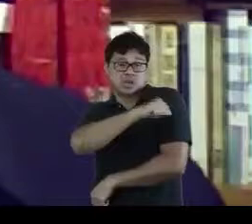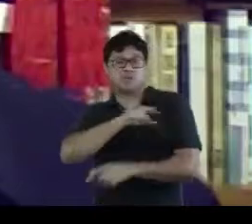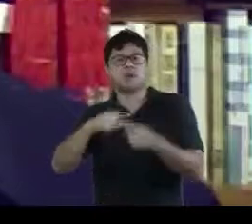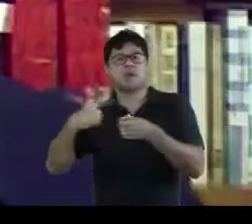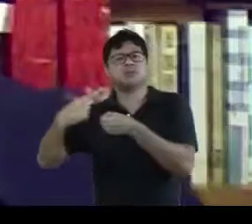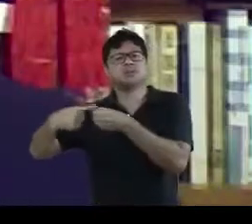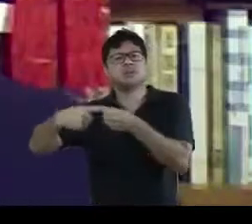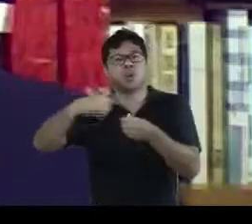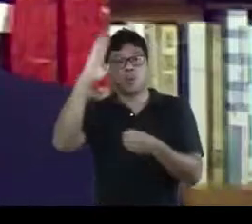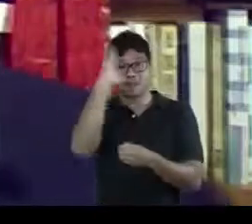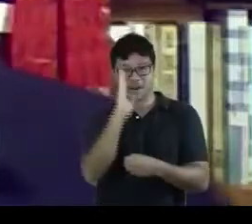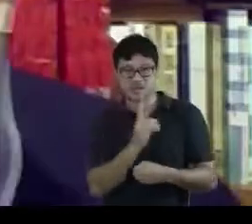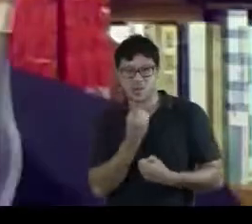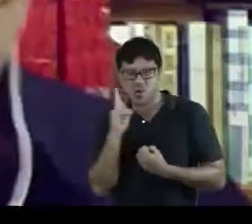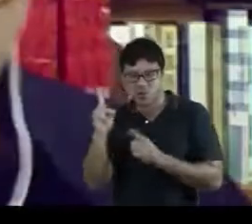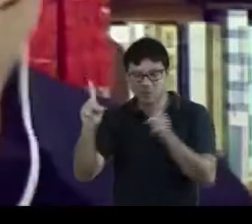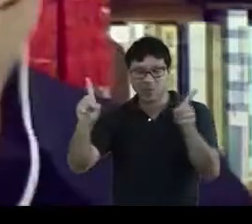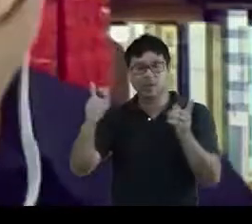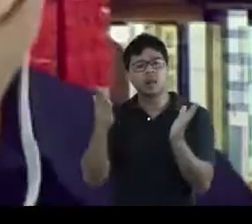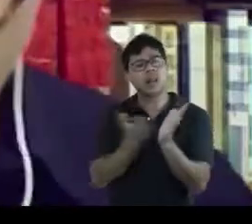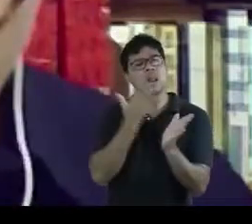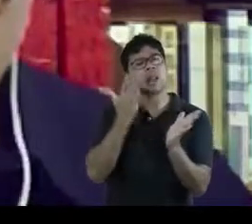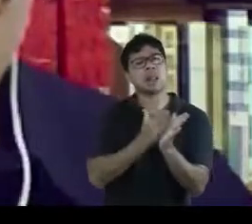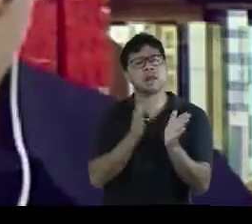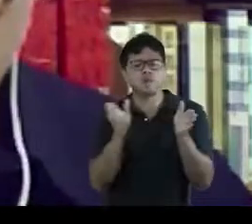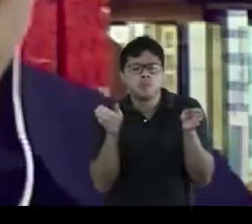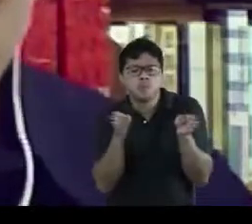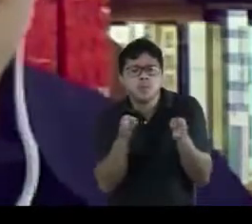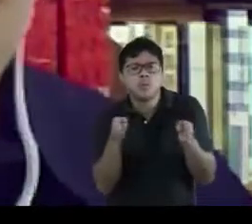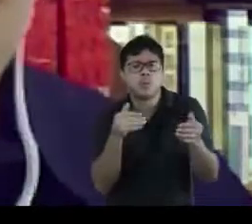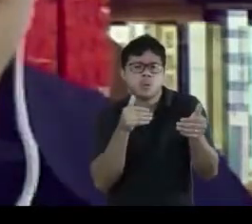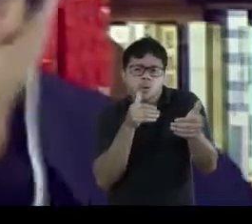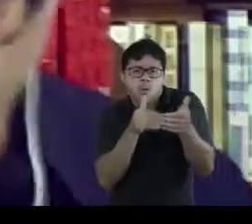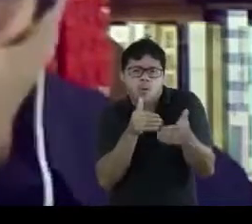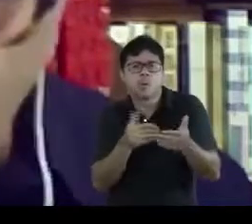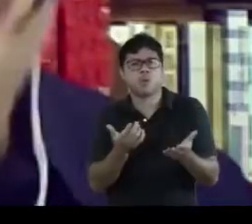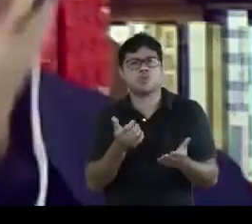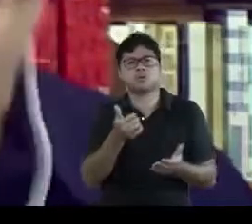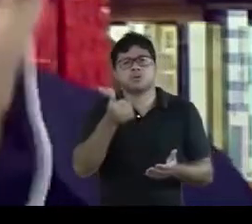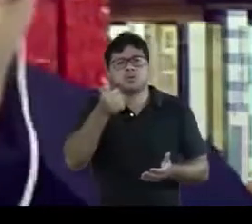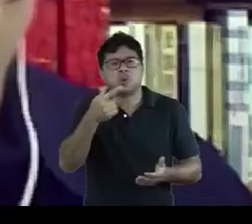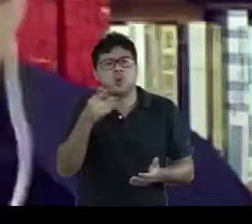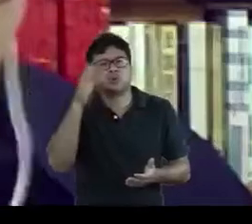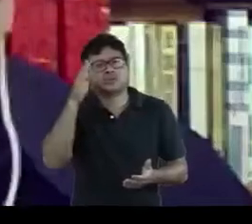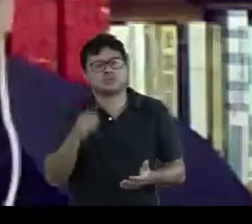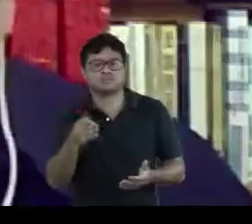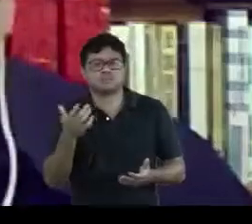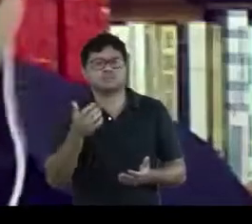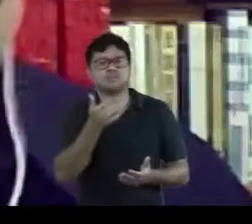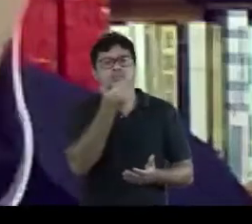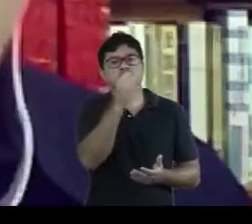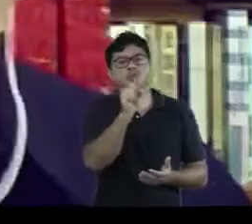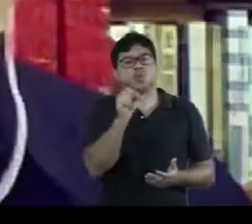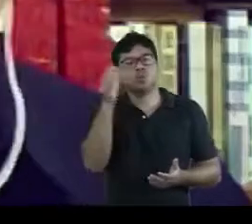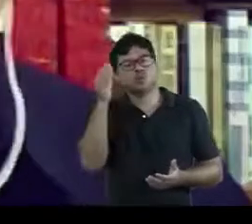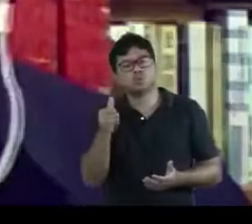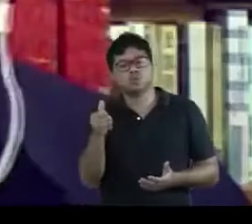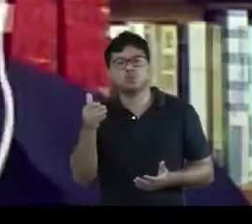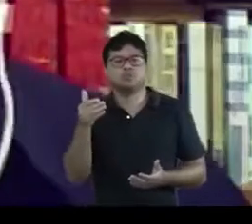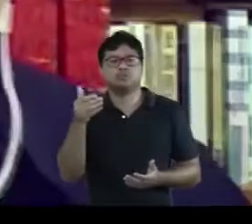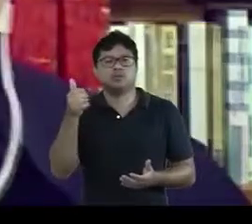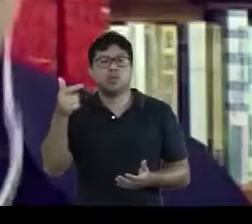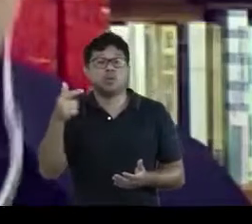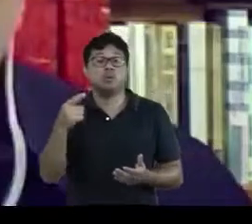interior do Brasil, livros em pequeno formato, em 12 avos, em 18 avos, de autores